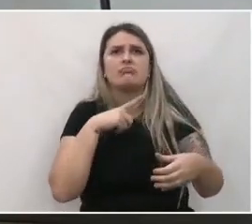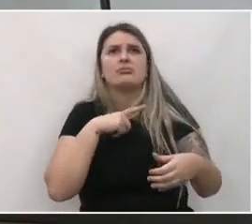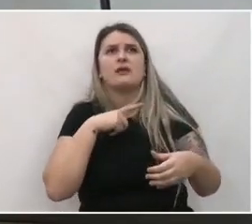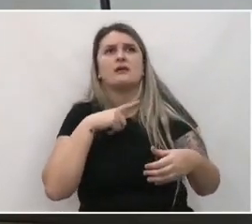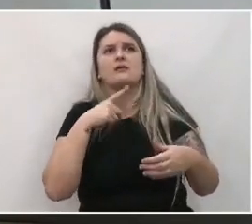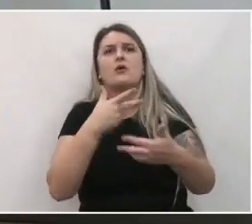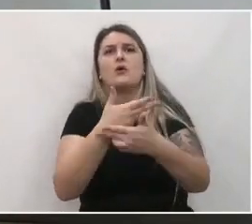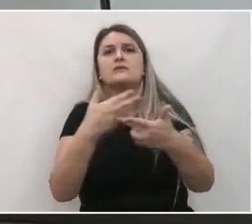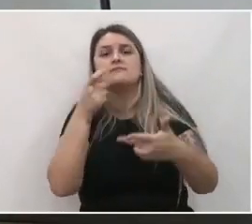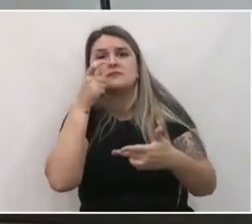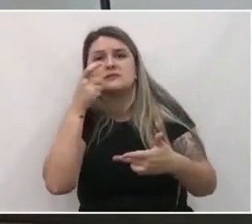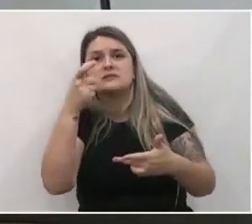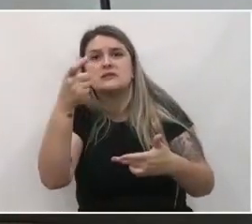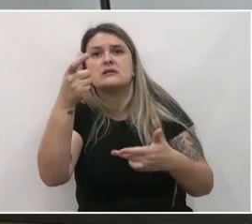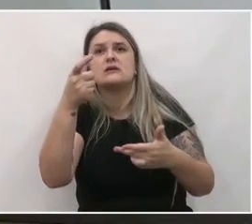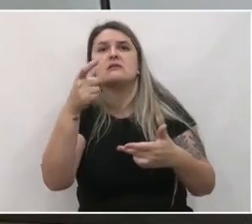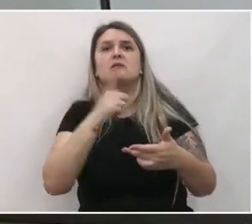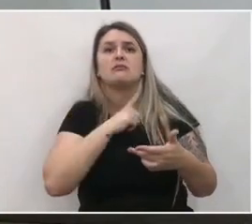mais equilibrada.